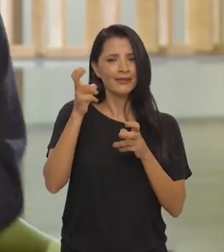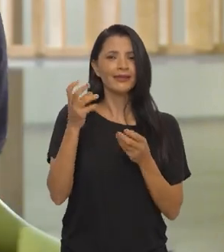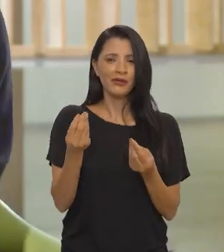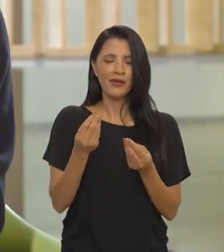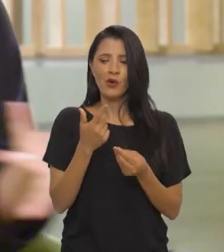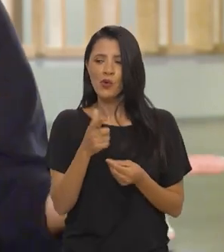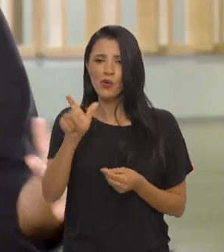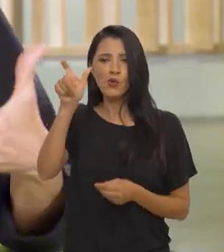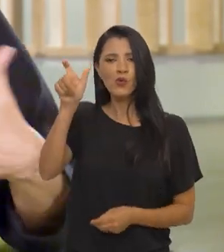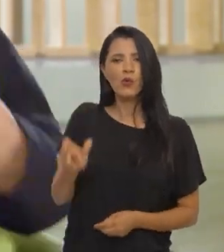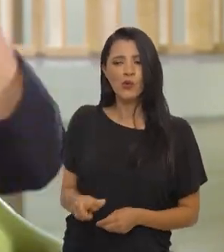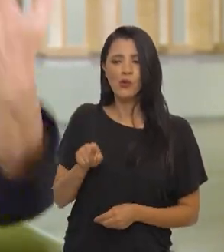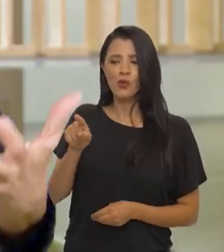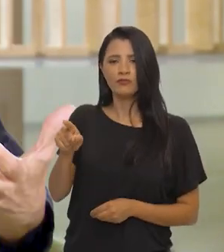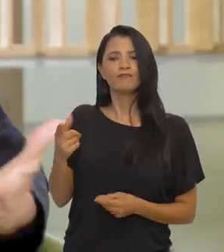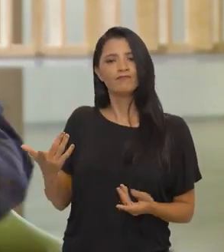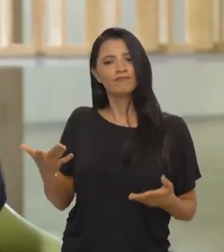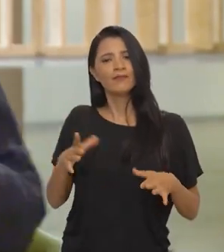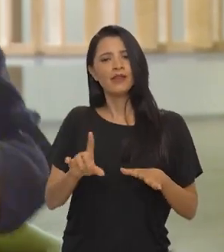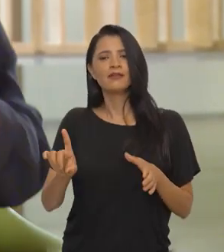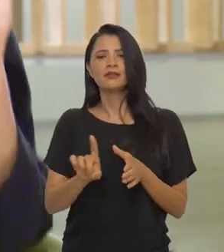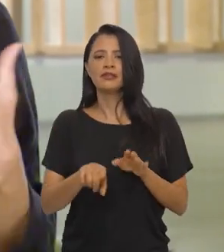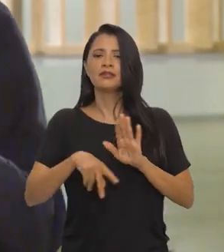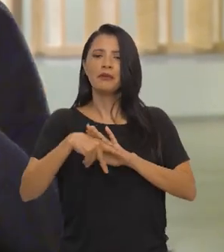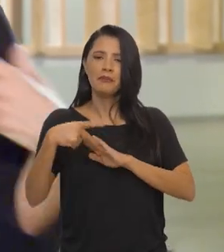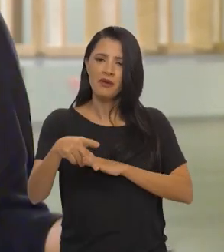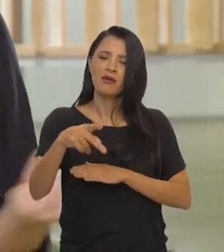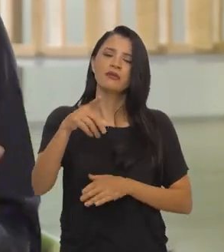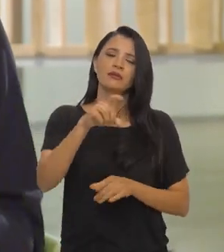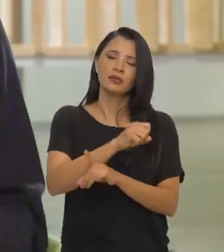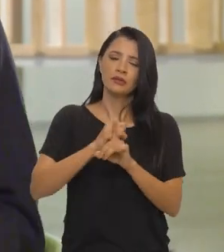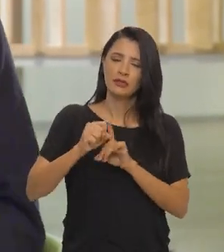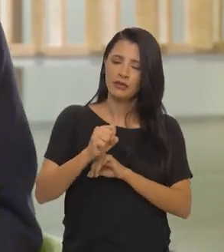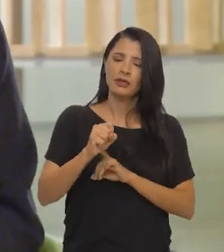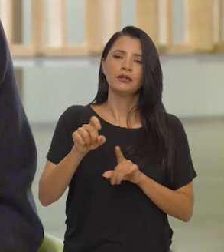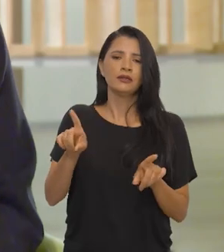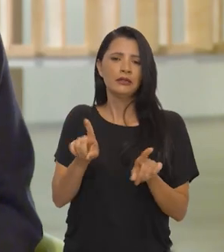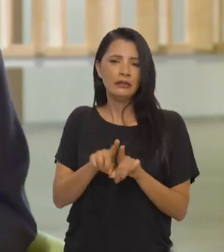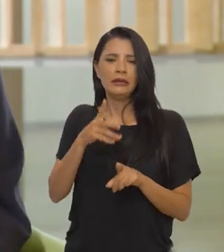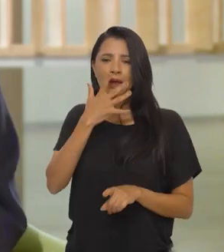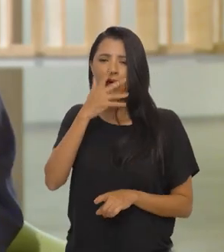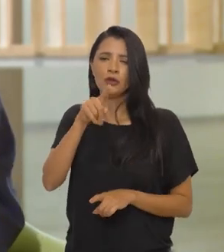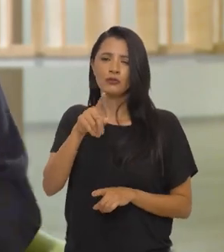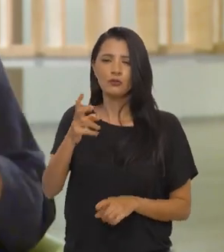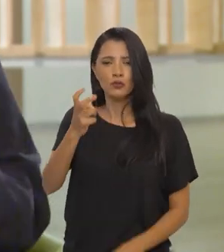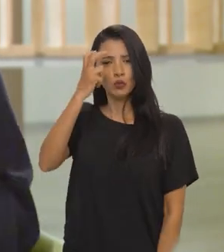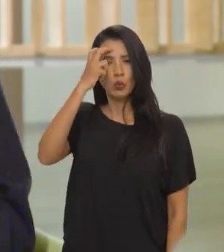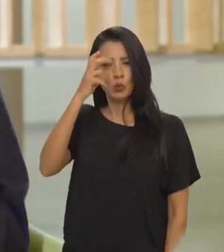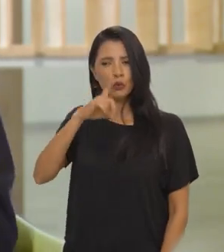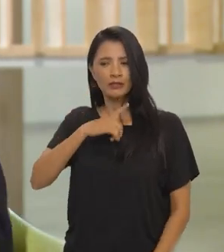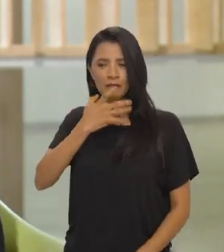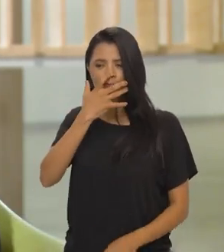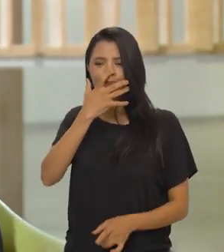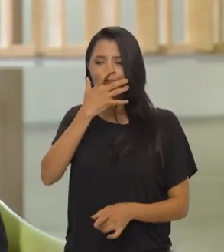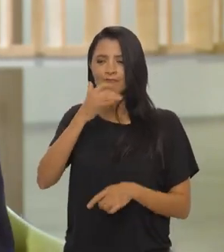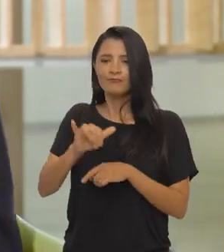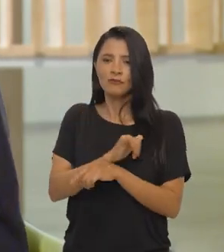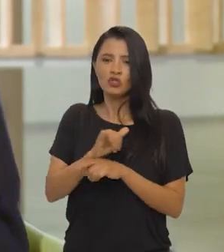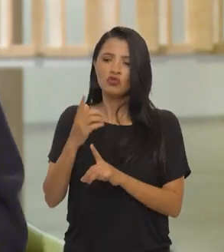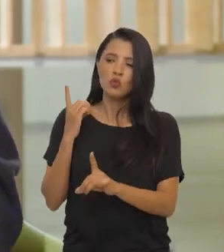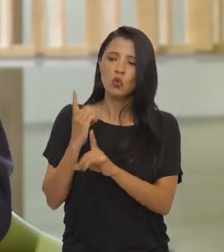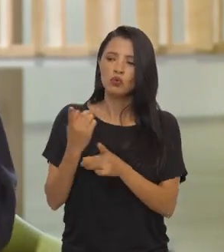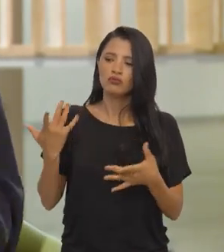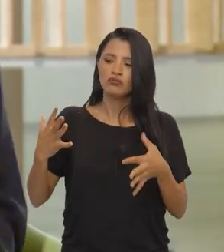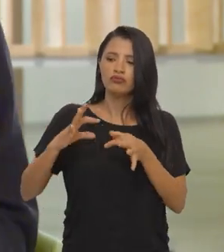reconhece o outro como parte da sociedade e acho que a cultura tem um dispositivo de